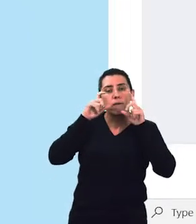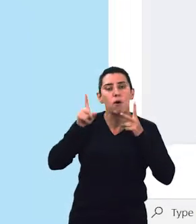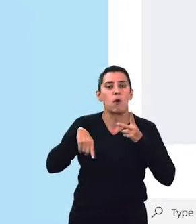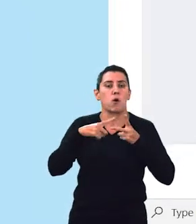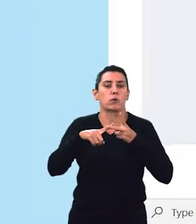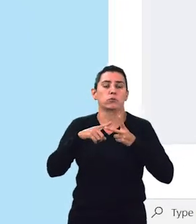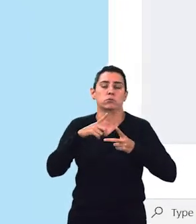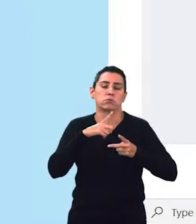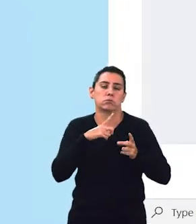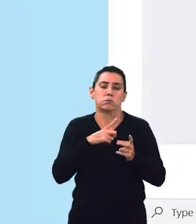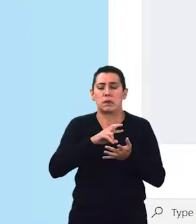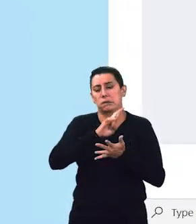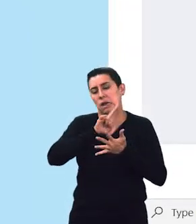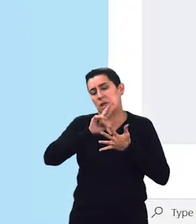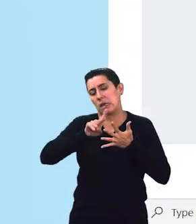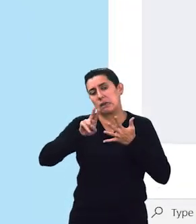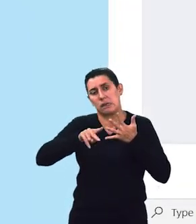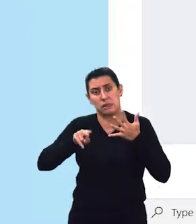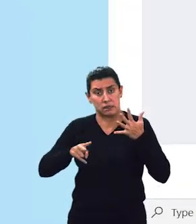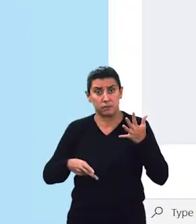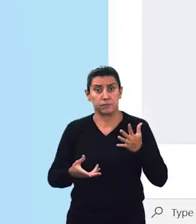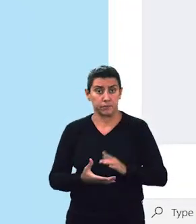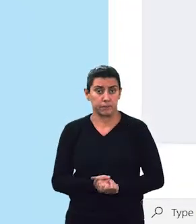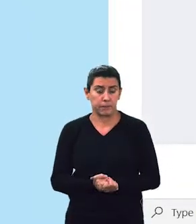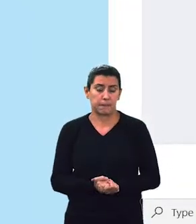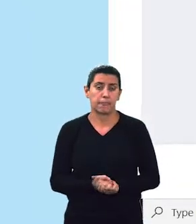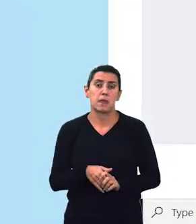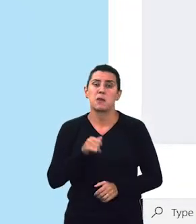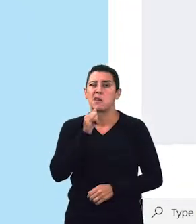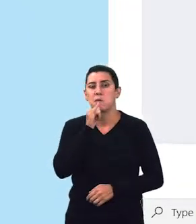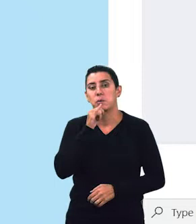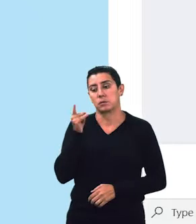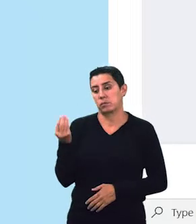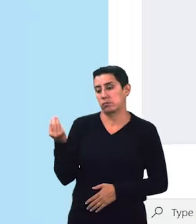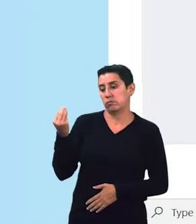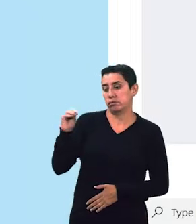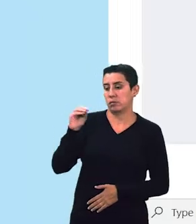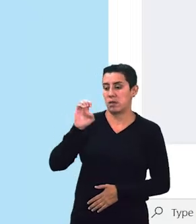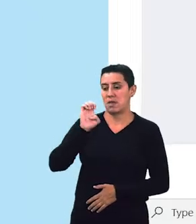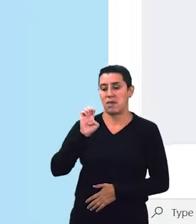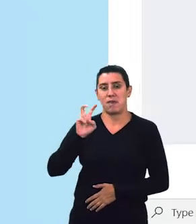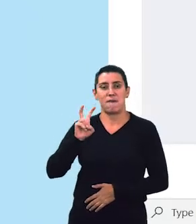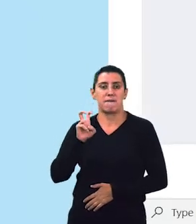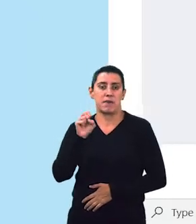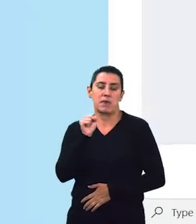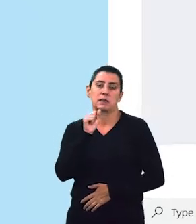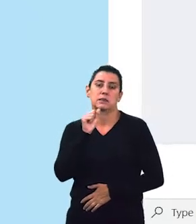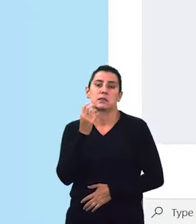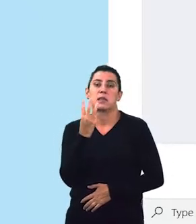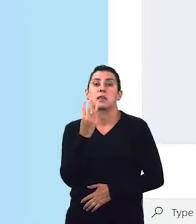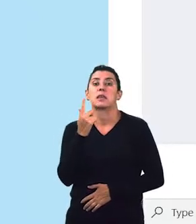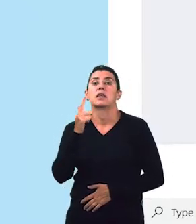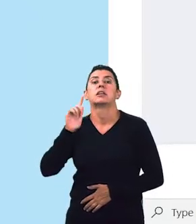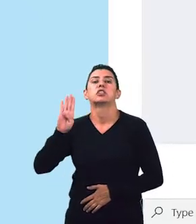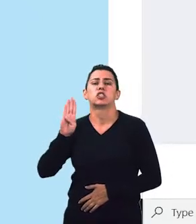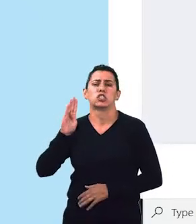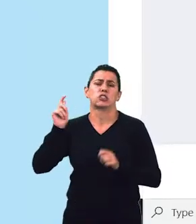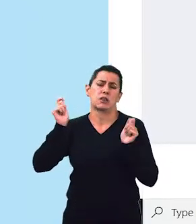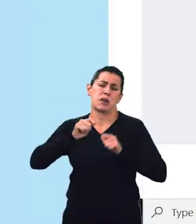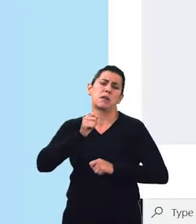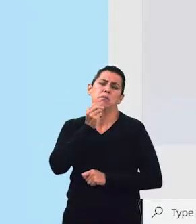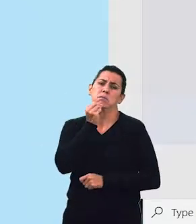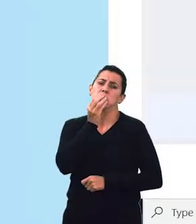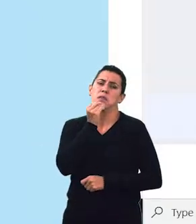e assim por diante. No caso, eu deixarei um EVS com até 10 GB, ok? É suficiente para o meu trabalho.